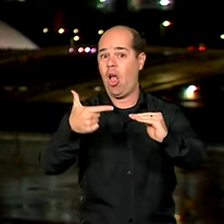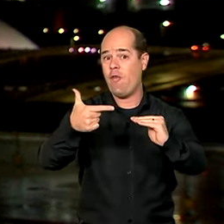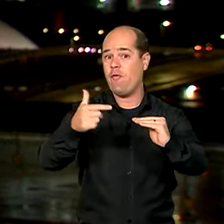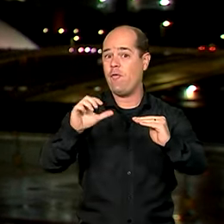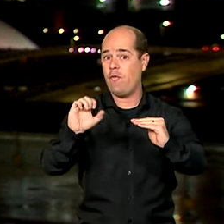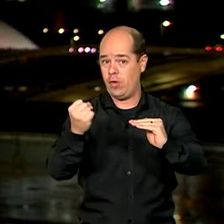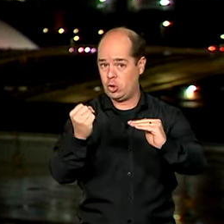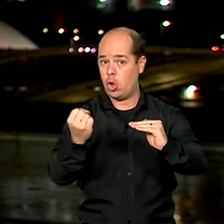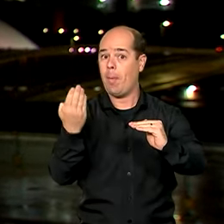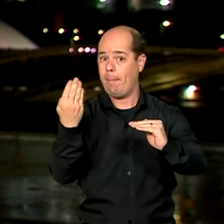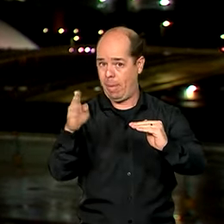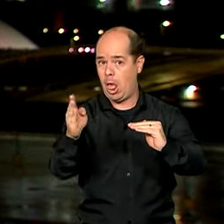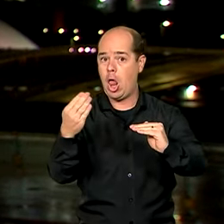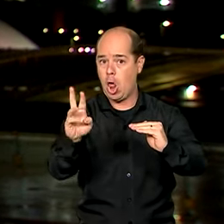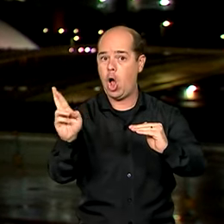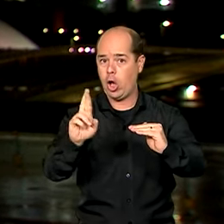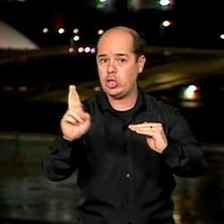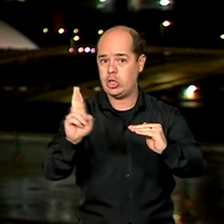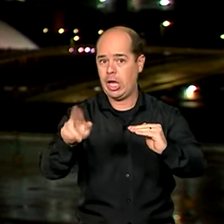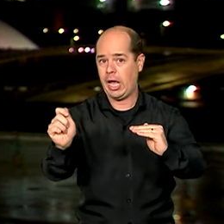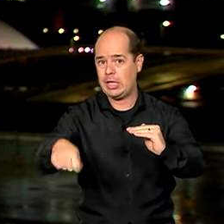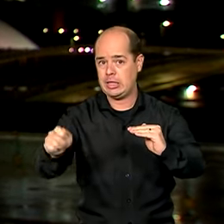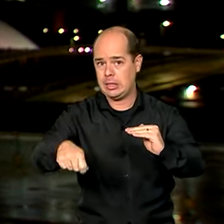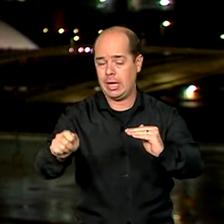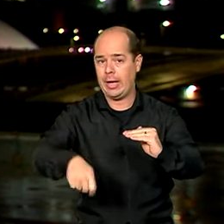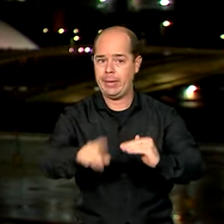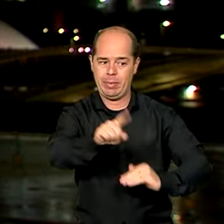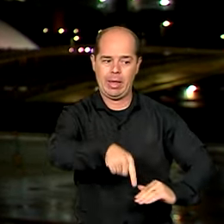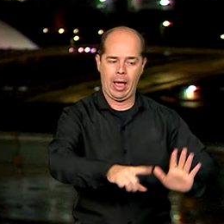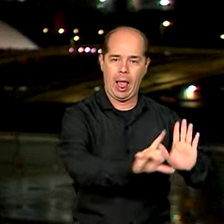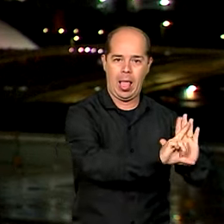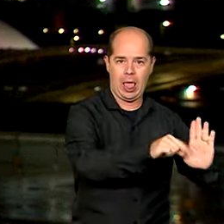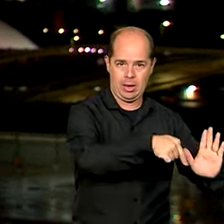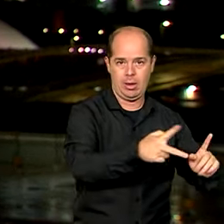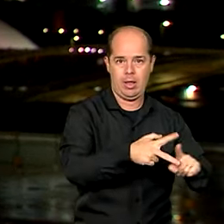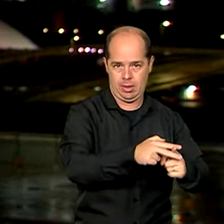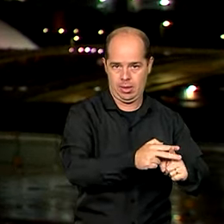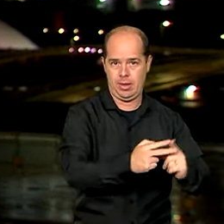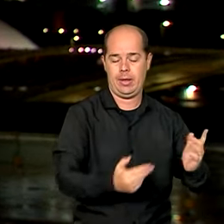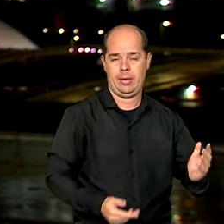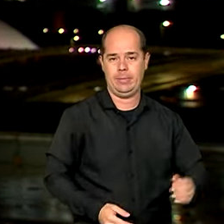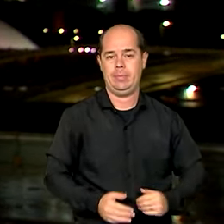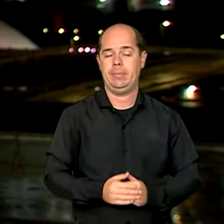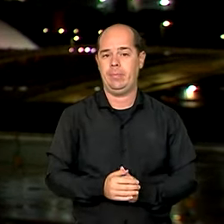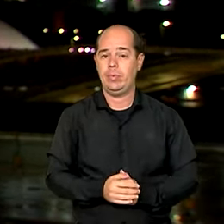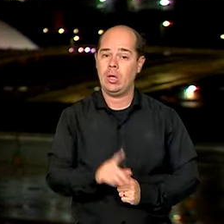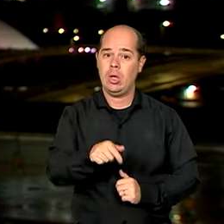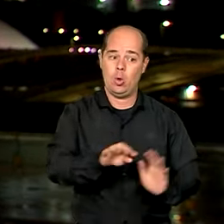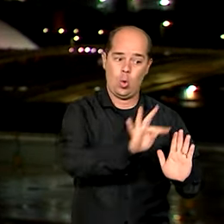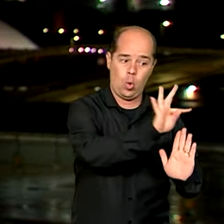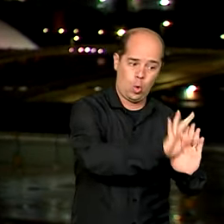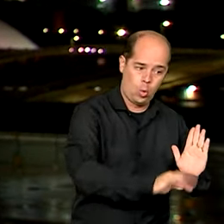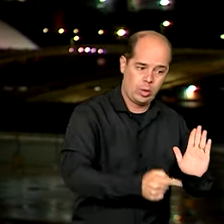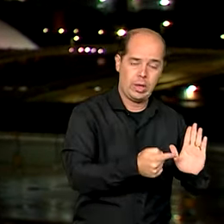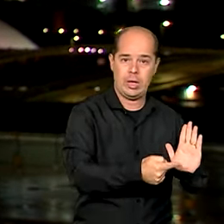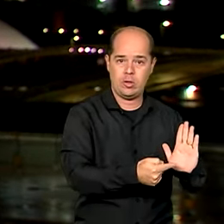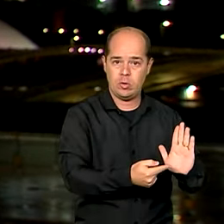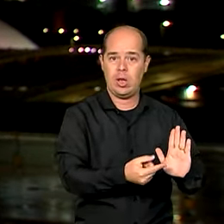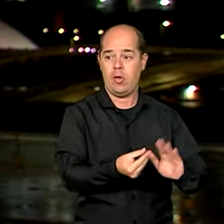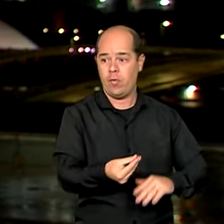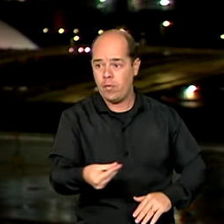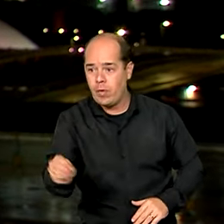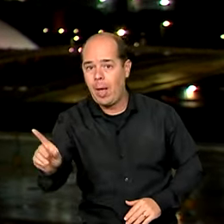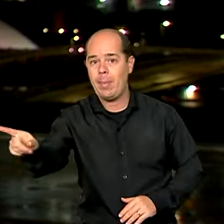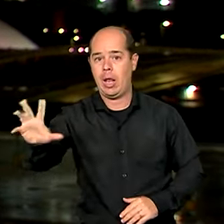acordo com o fixado pelo arcabouço fiscal, a nova regra para as contas públicas. O texto agora segue para a sanção do